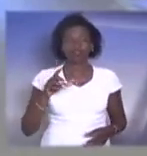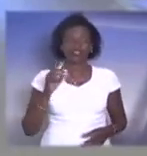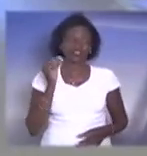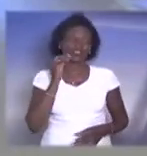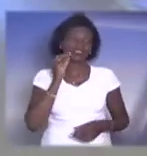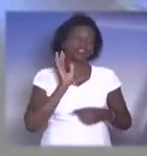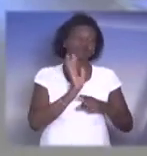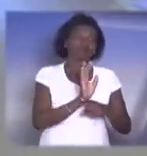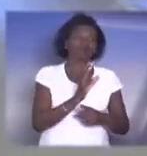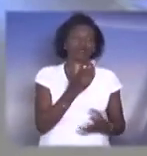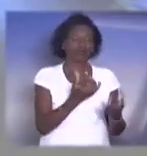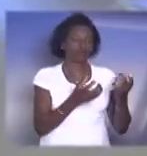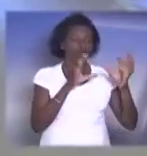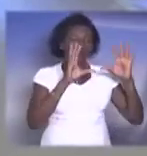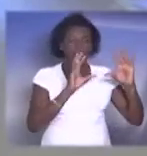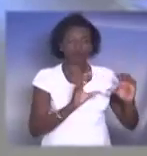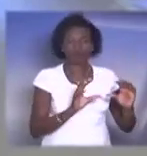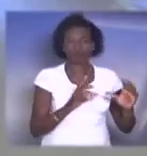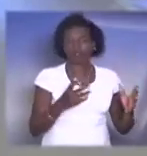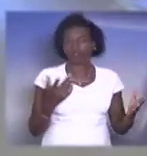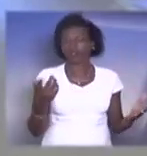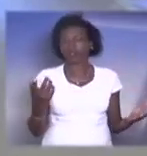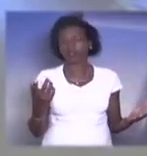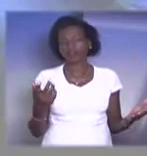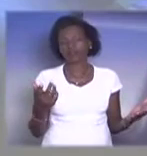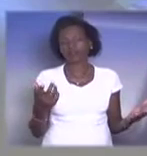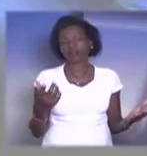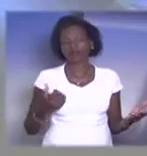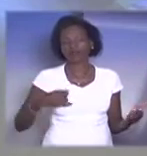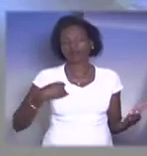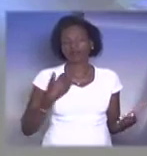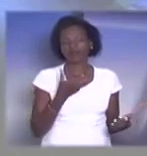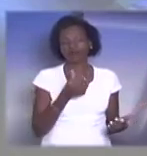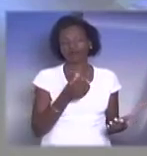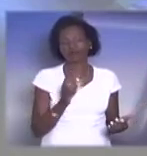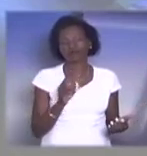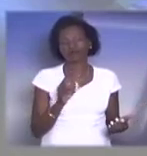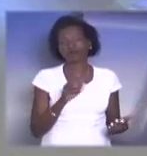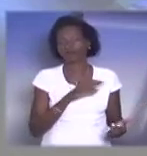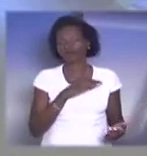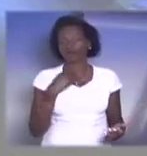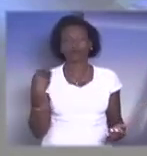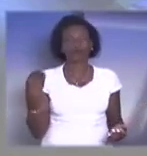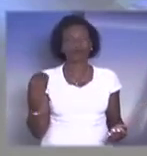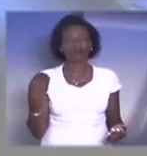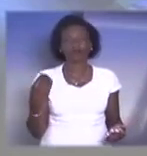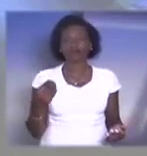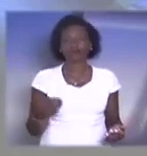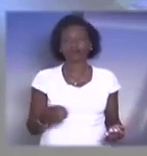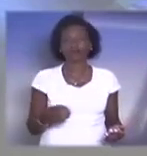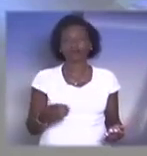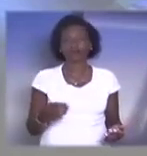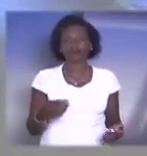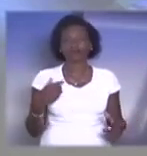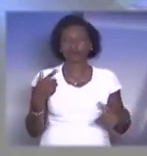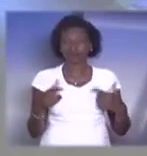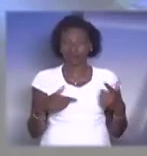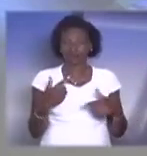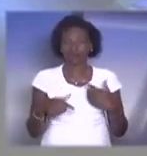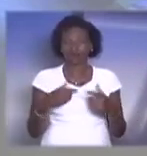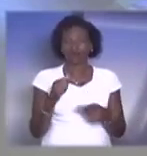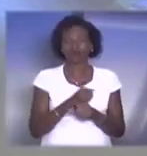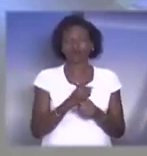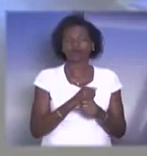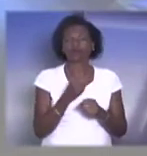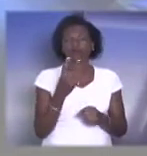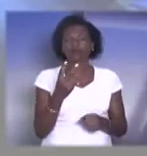E durante esse combate ao incêndio, o Antognoli, com 60 anos de idade, acabou morrendo nessa operação. Ele trabalhava há 28